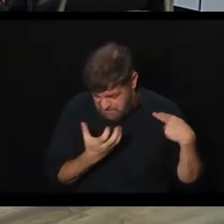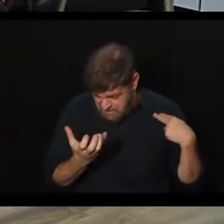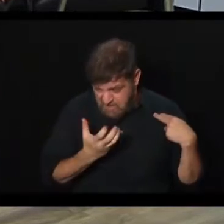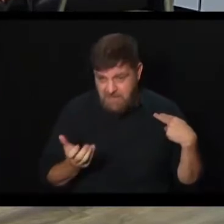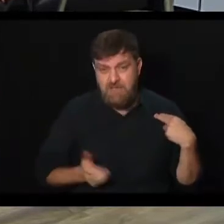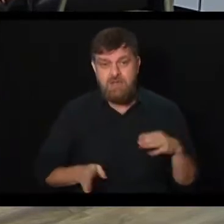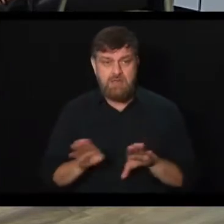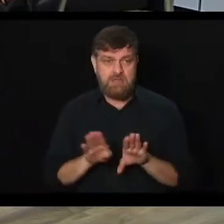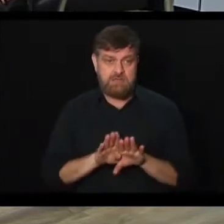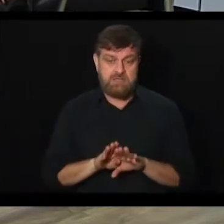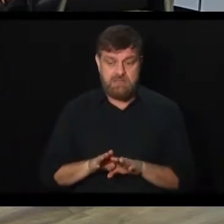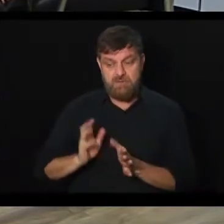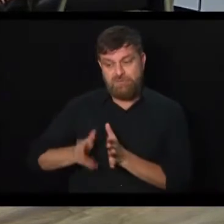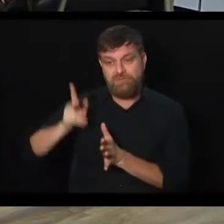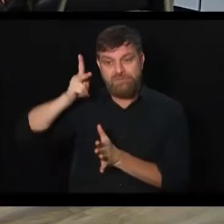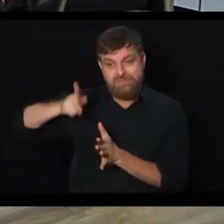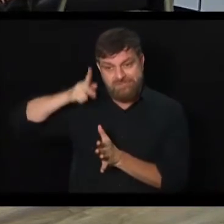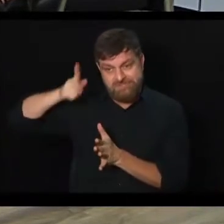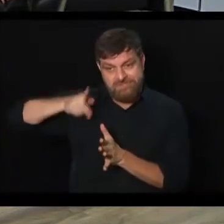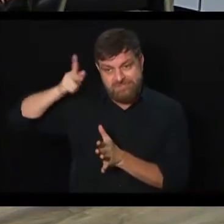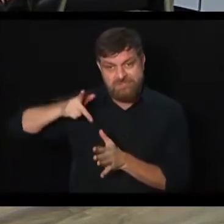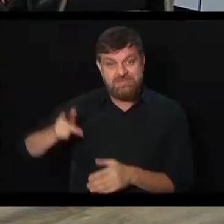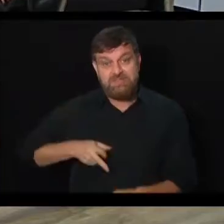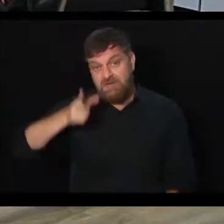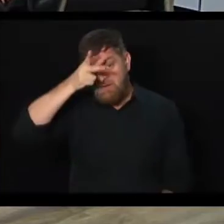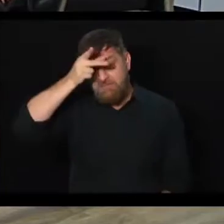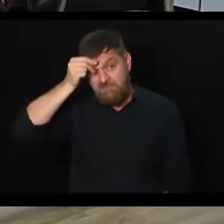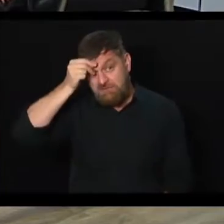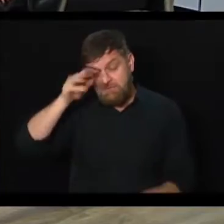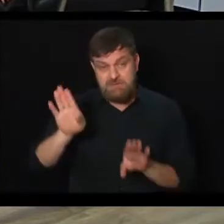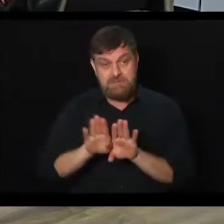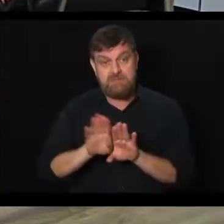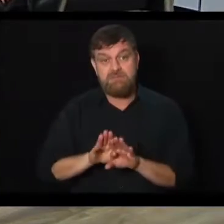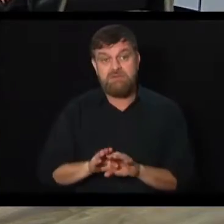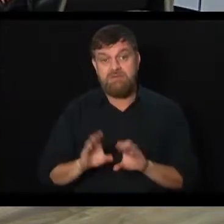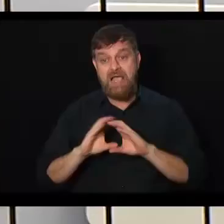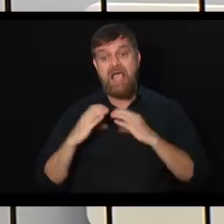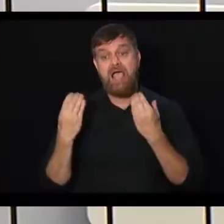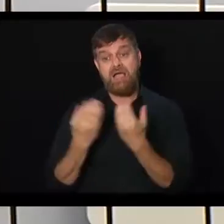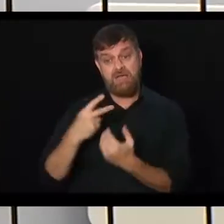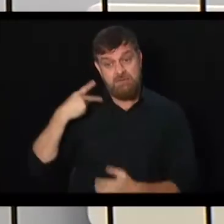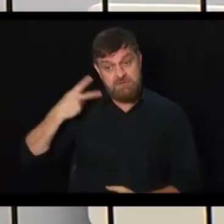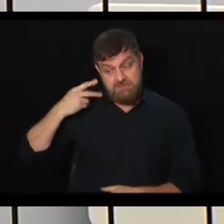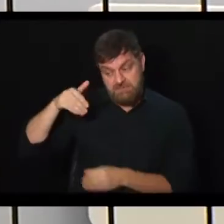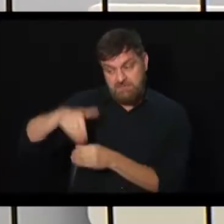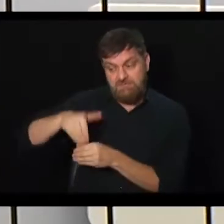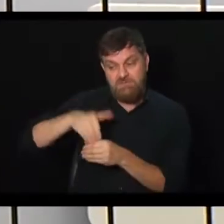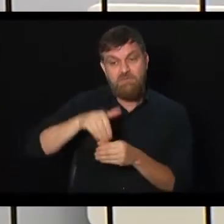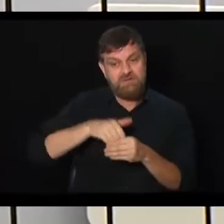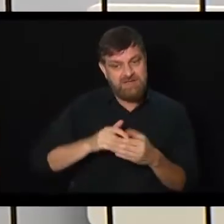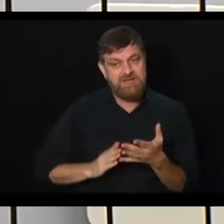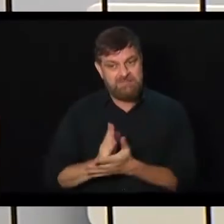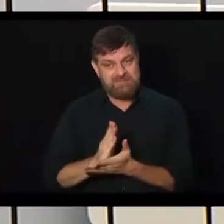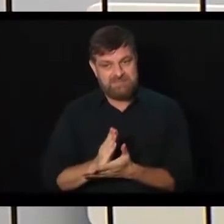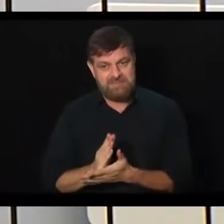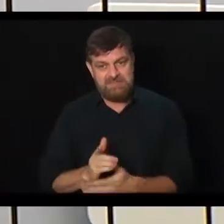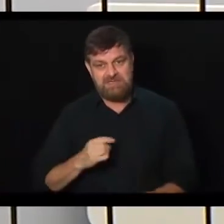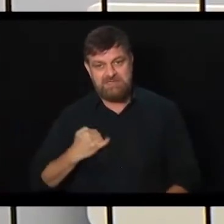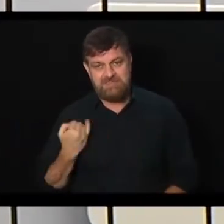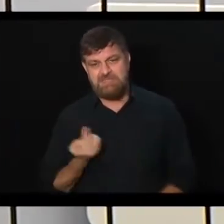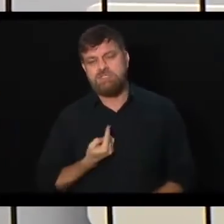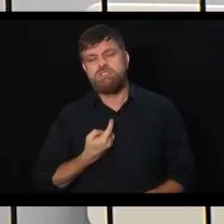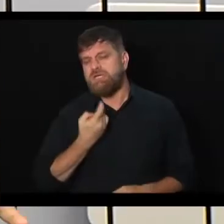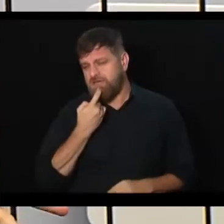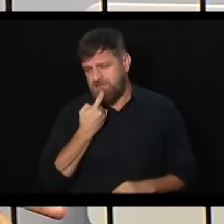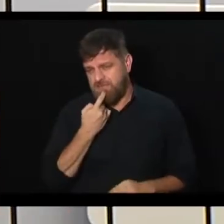próprios partidos, e não apenas os prefeitos vão apresentar, mas as câmaras precisam aprovar. E é muito interessante generalizar, se a gente pega o caso